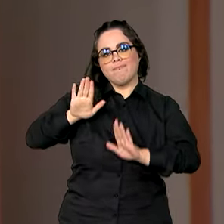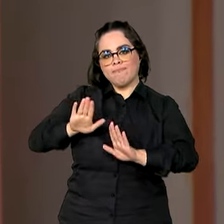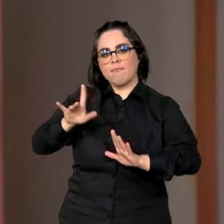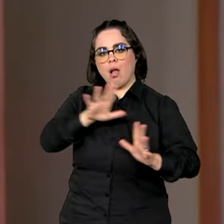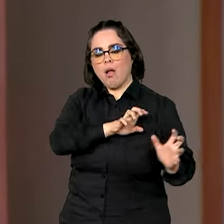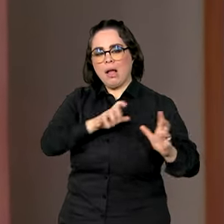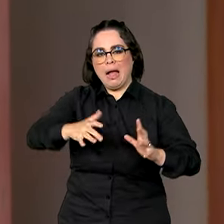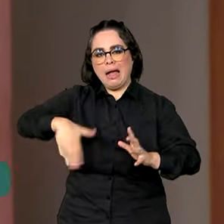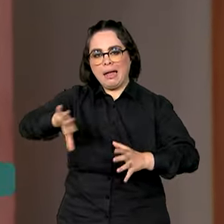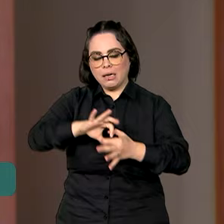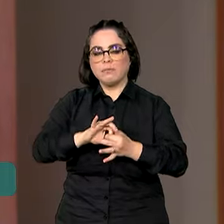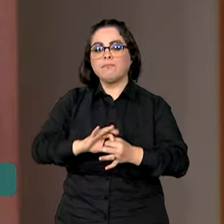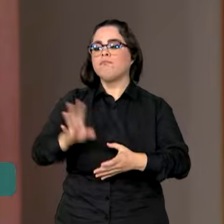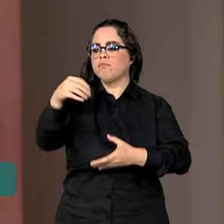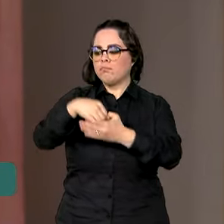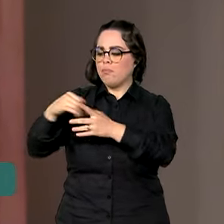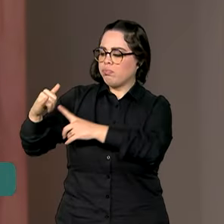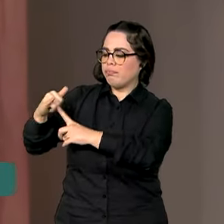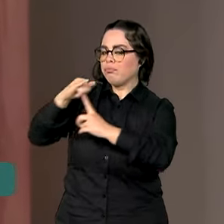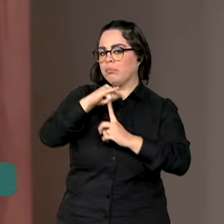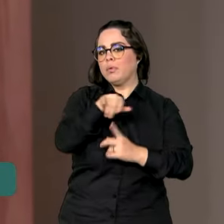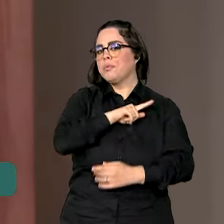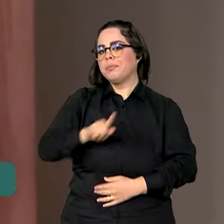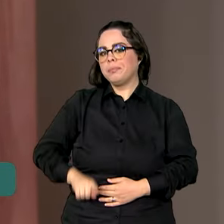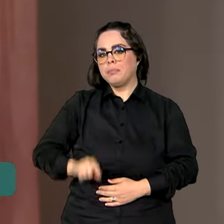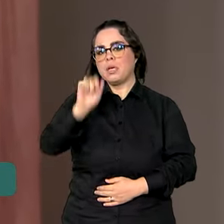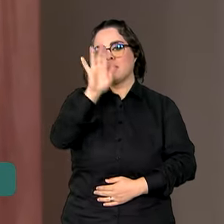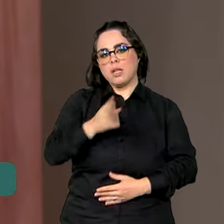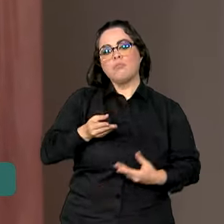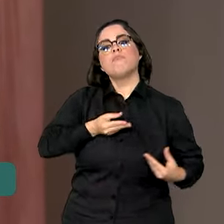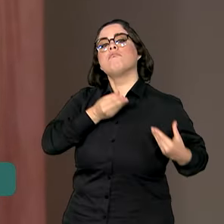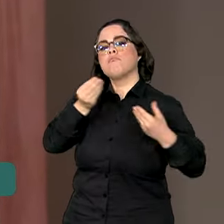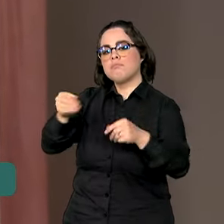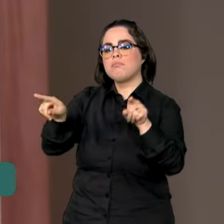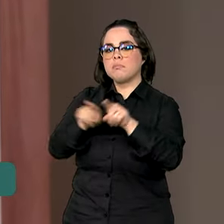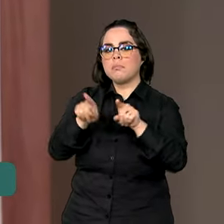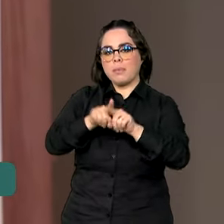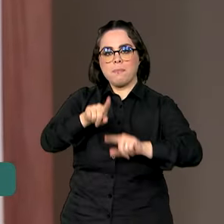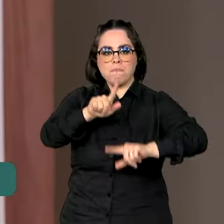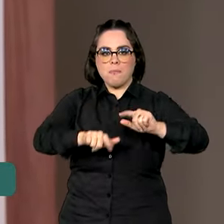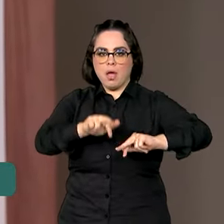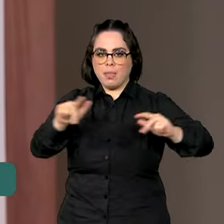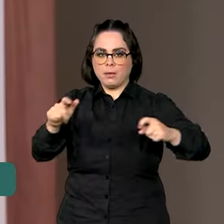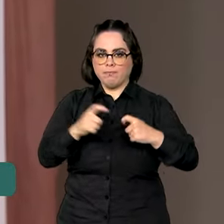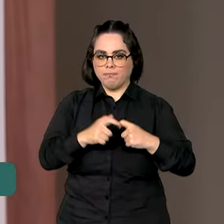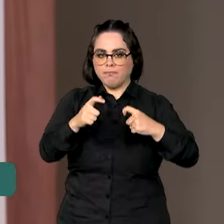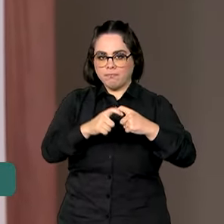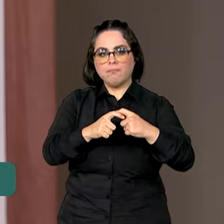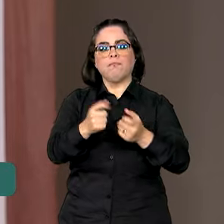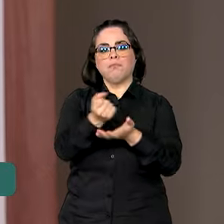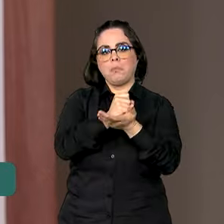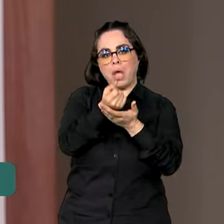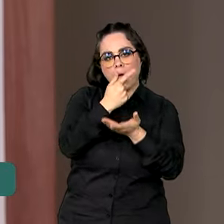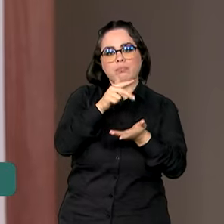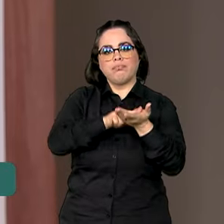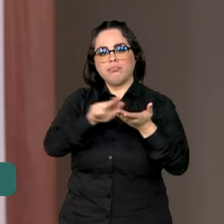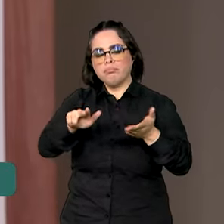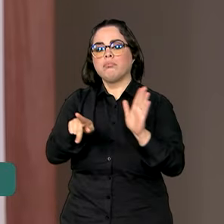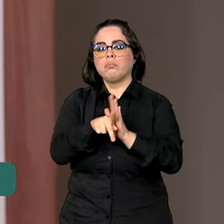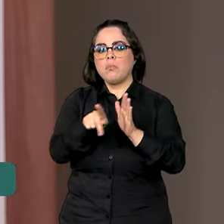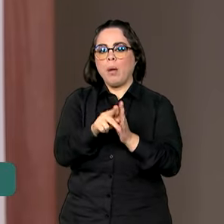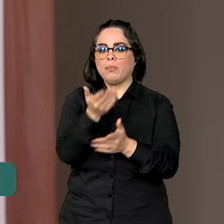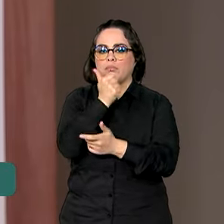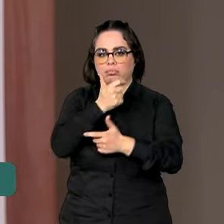Médio. No voo, o governo brasileiro enviou a segunda carga de insumos de saúde com medicamentos, envelopes para